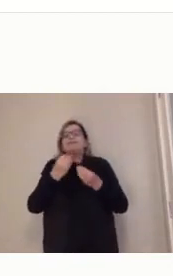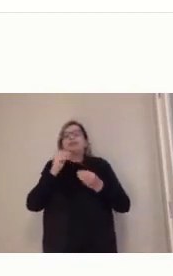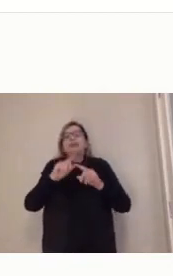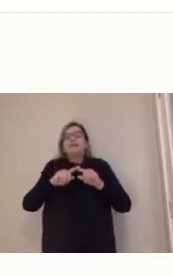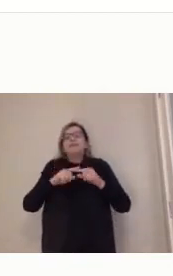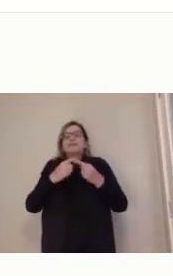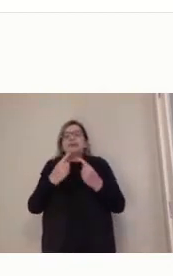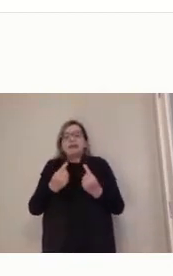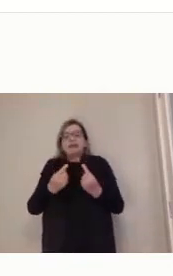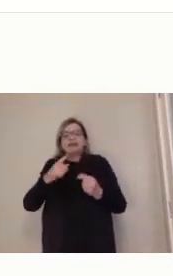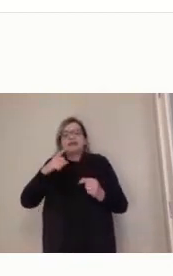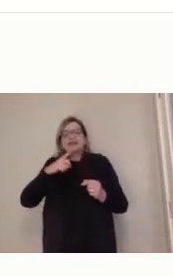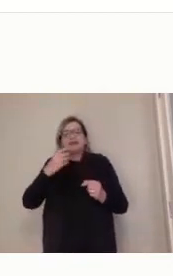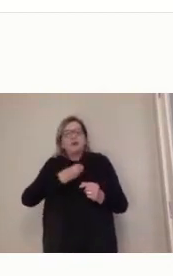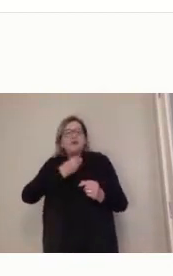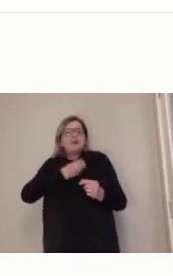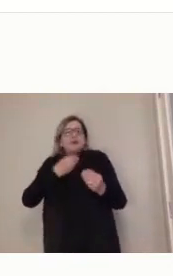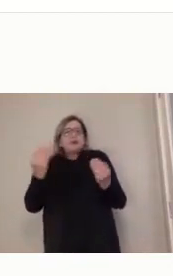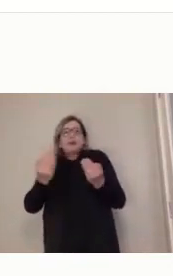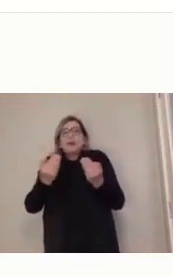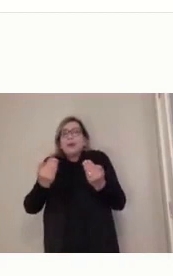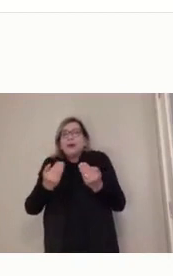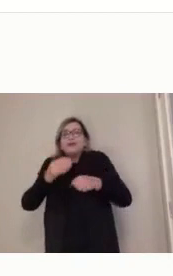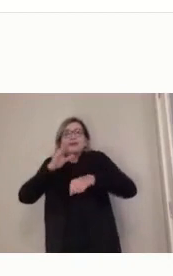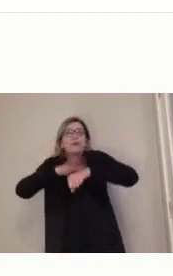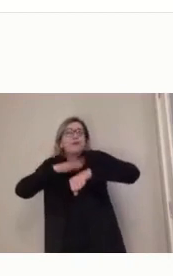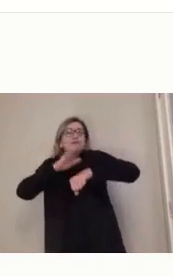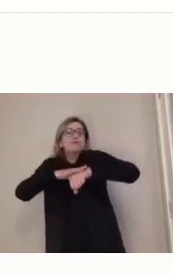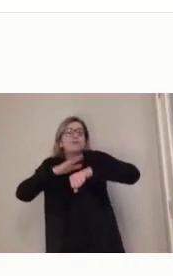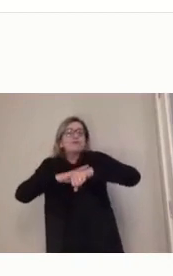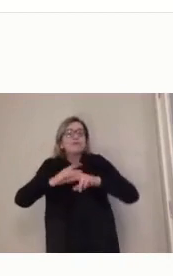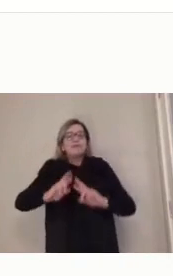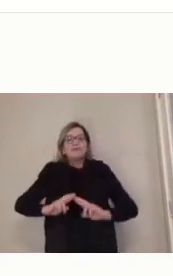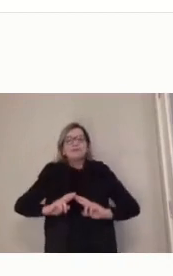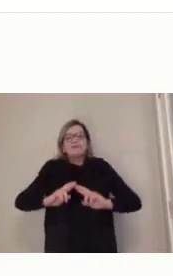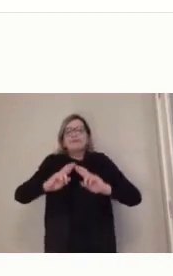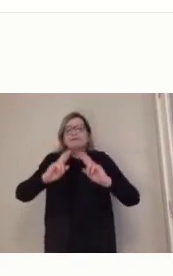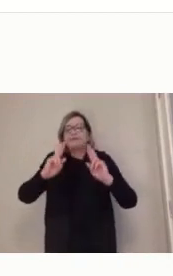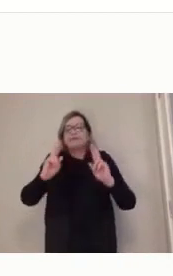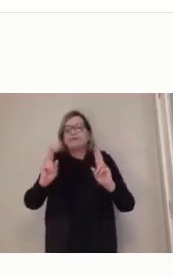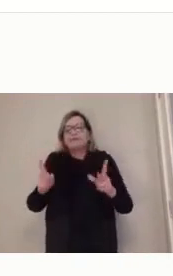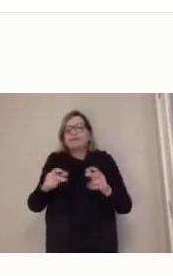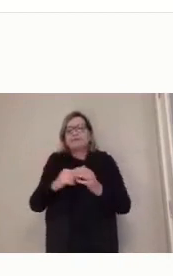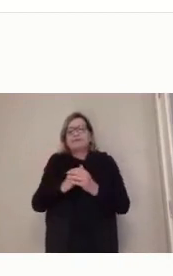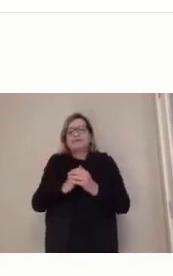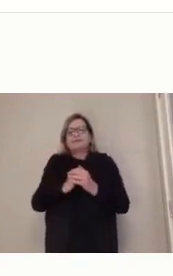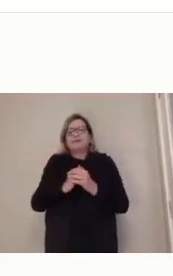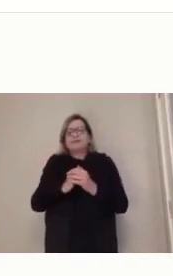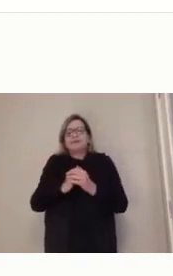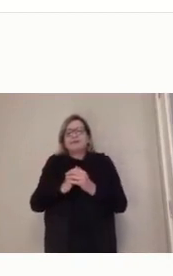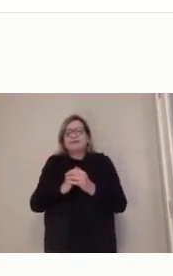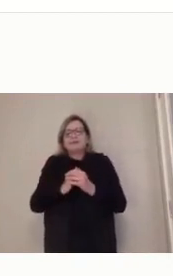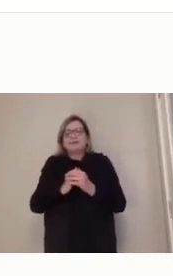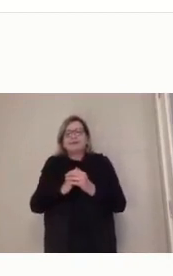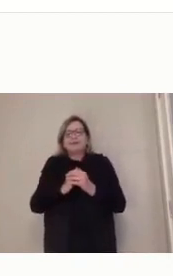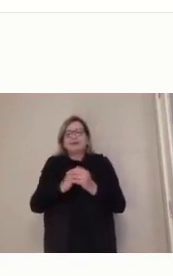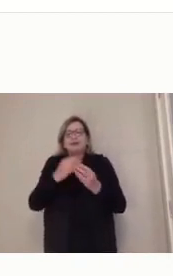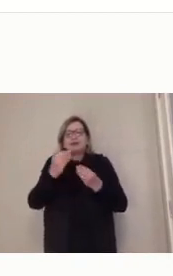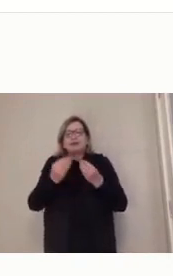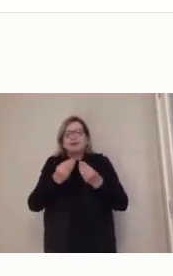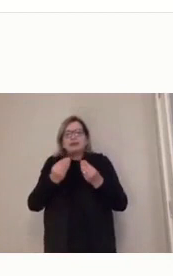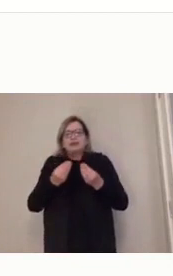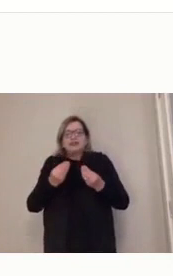situação hoje, contudo, nós vivemos hoje uma situação um pouquinho